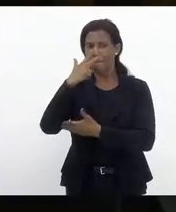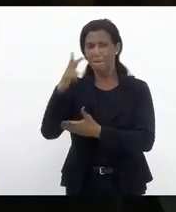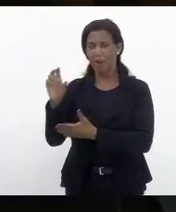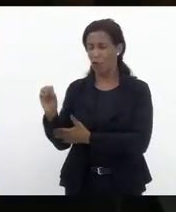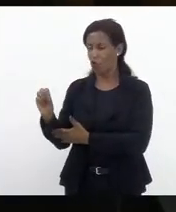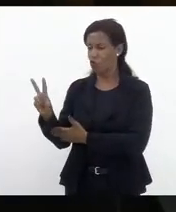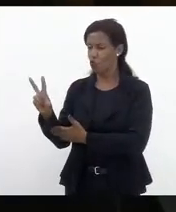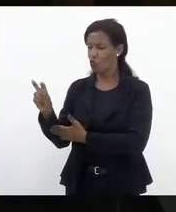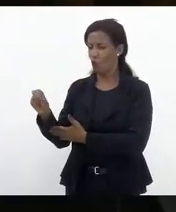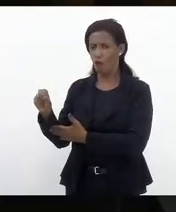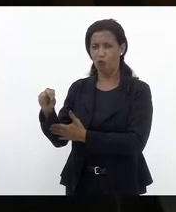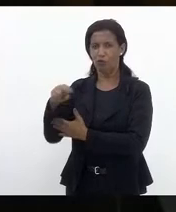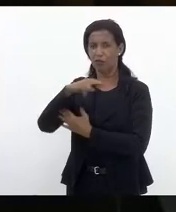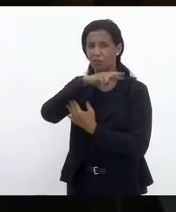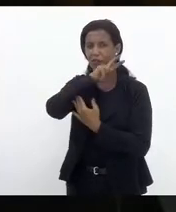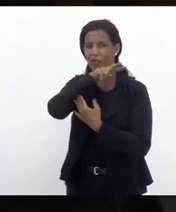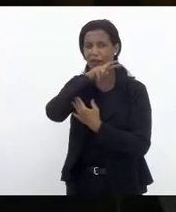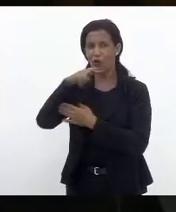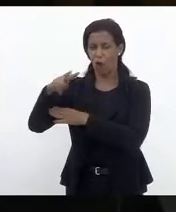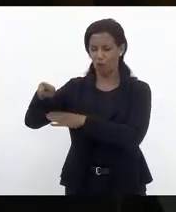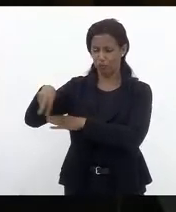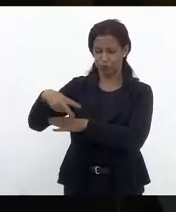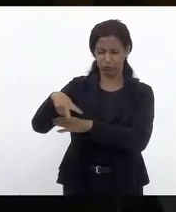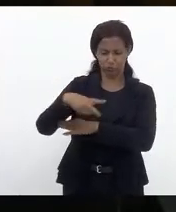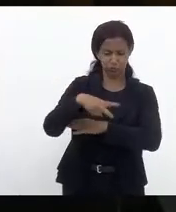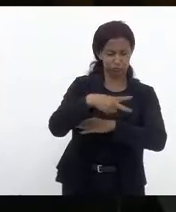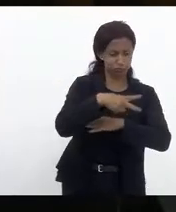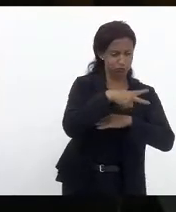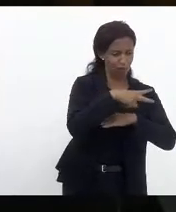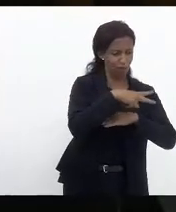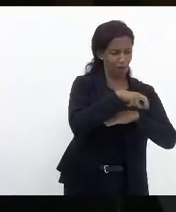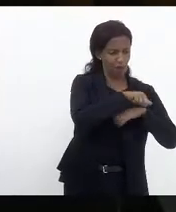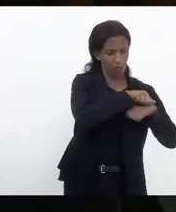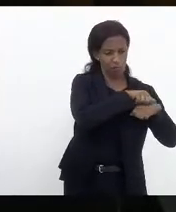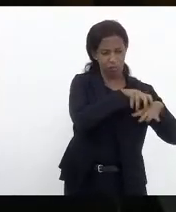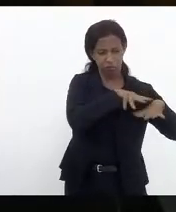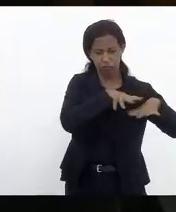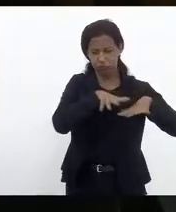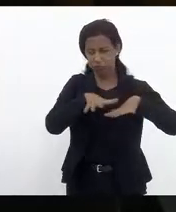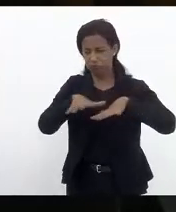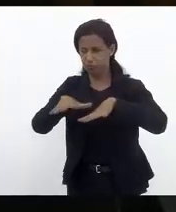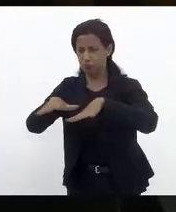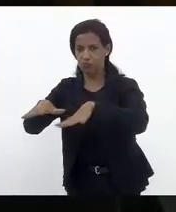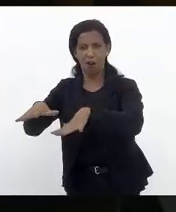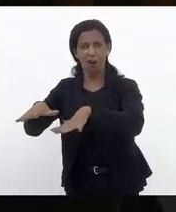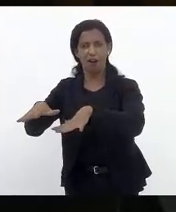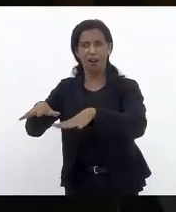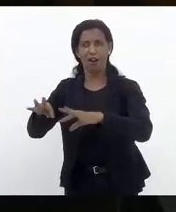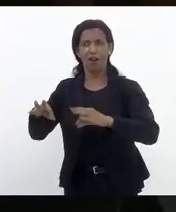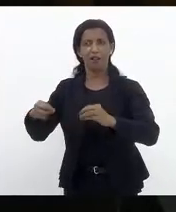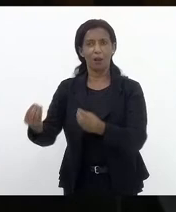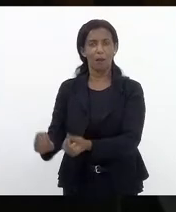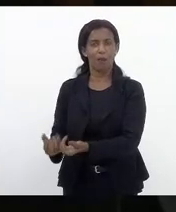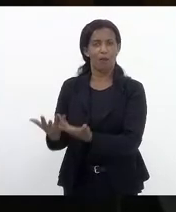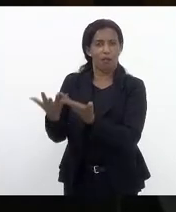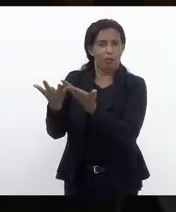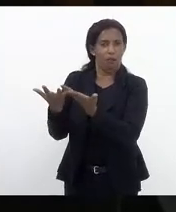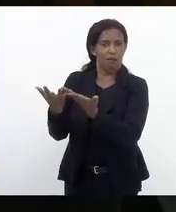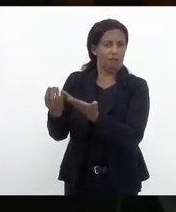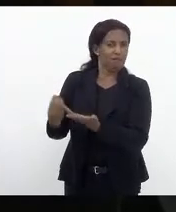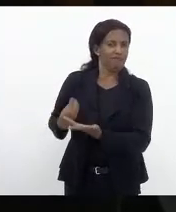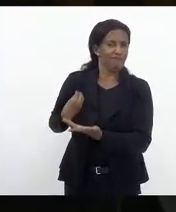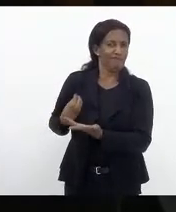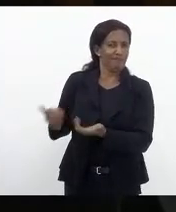ovo da serpente germinou e trouxe todos eles à tona ao nosso convívio